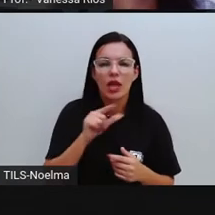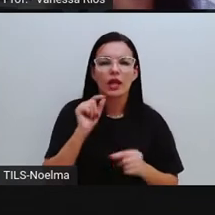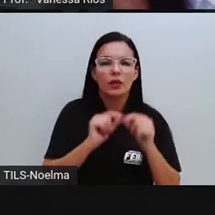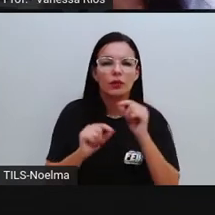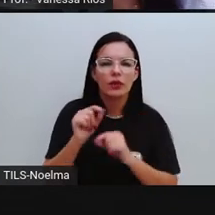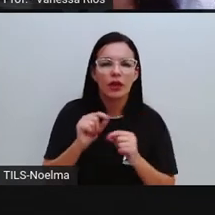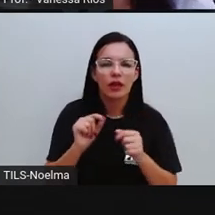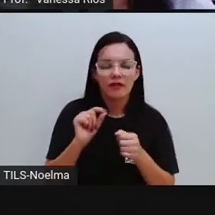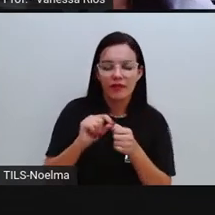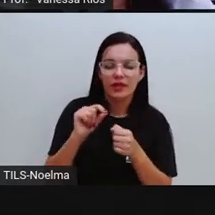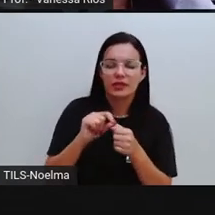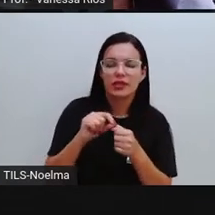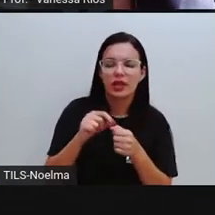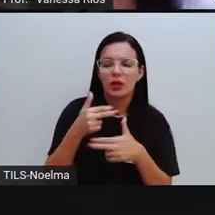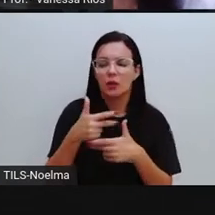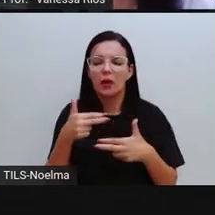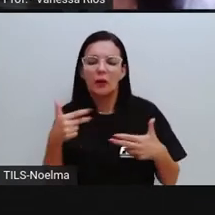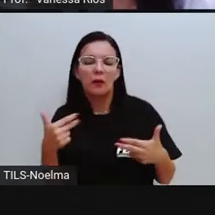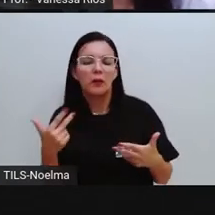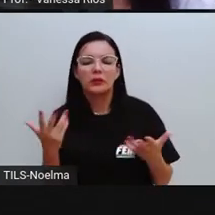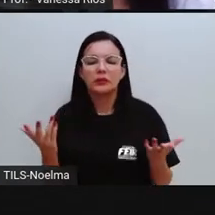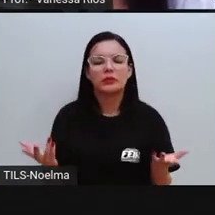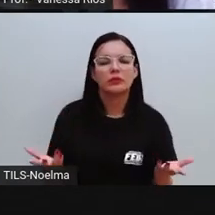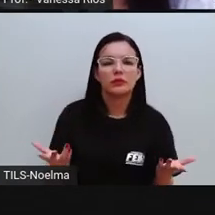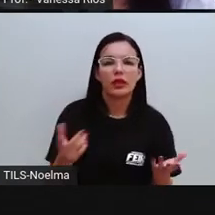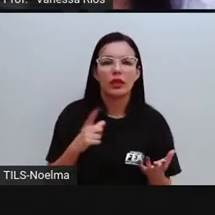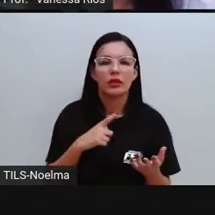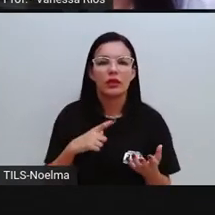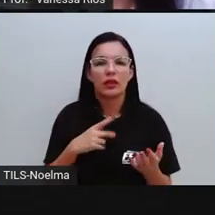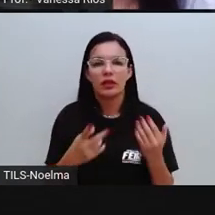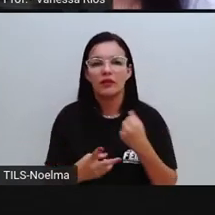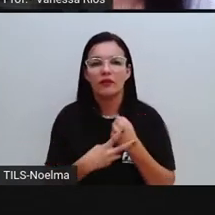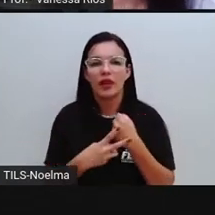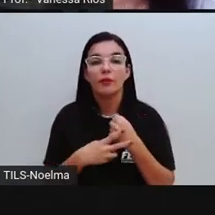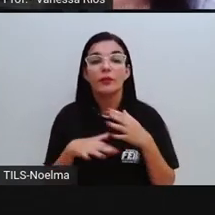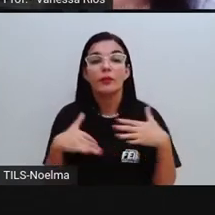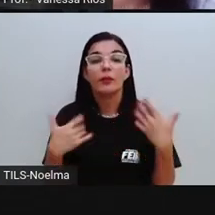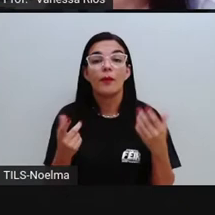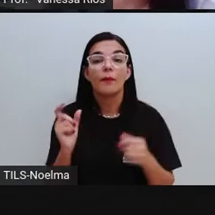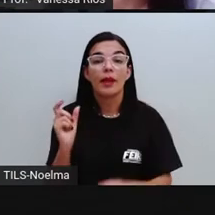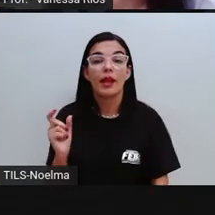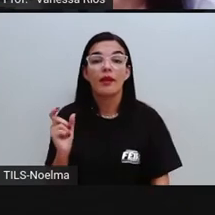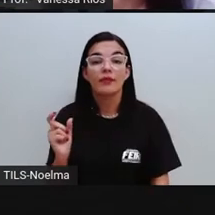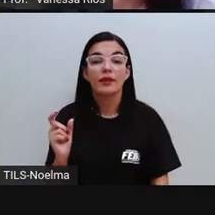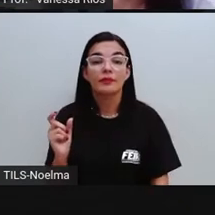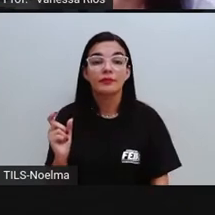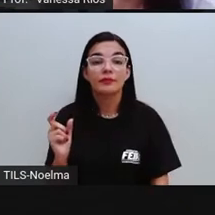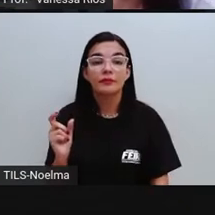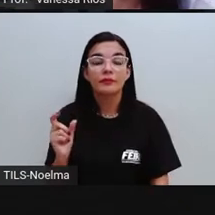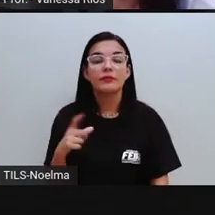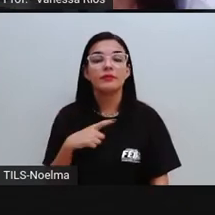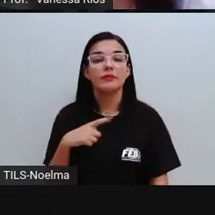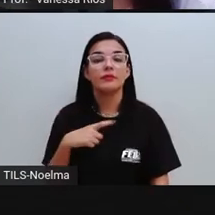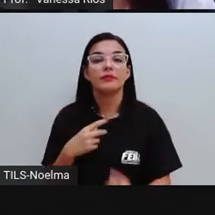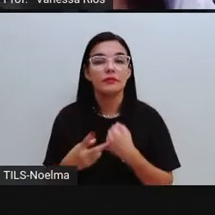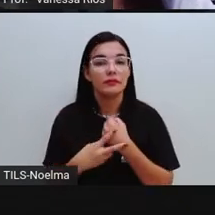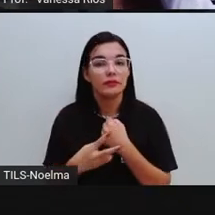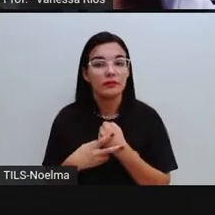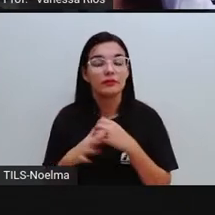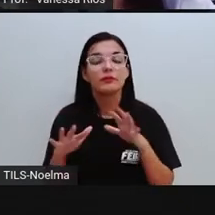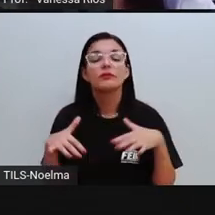aí uma ação, ou um fenômeno, né? Ou um estado. Esta palavra aí, ela é classificada como